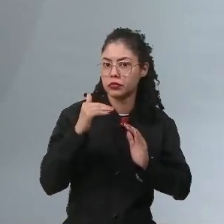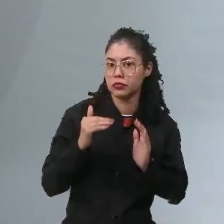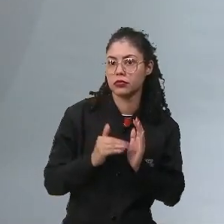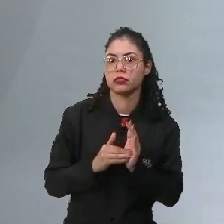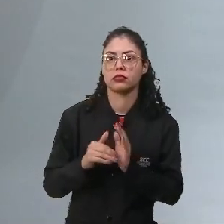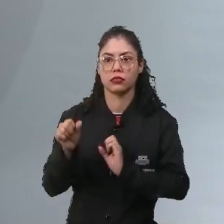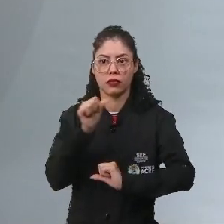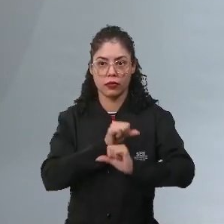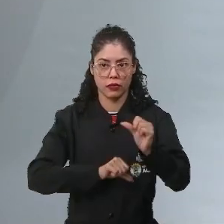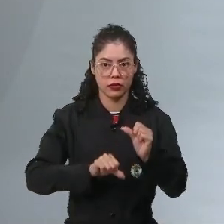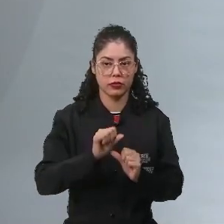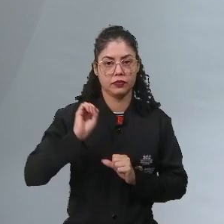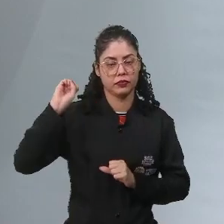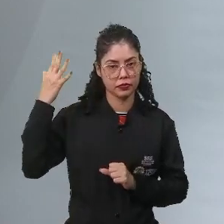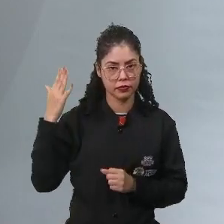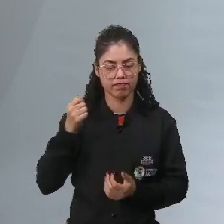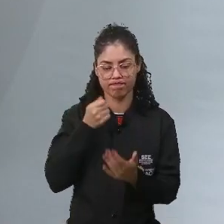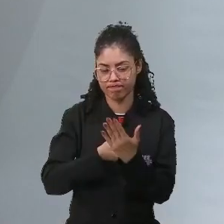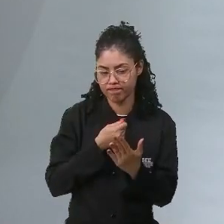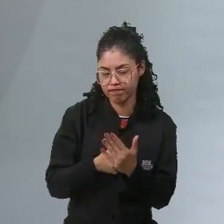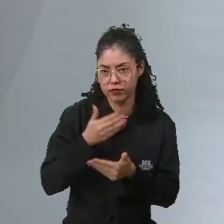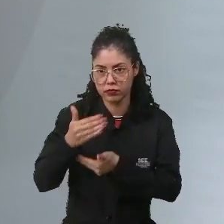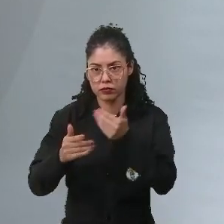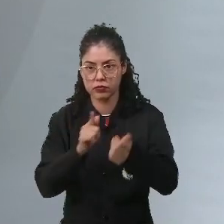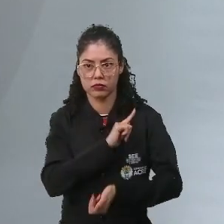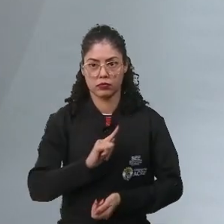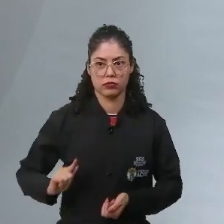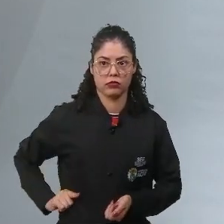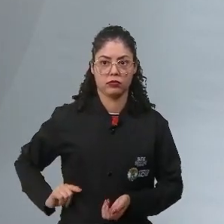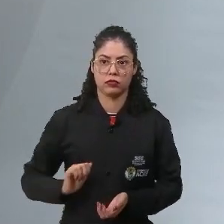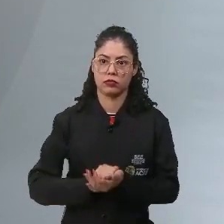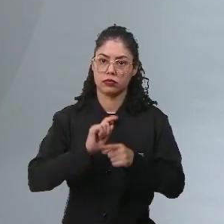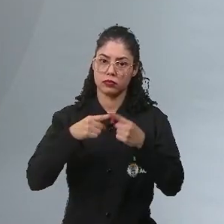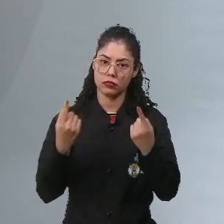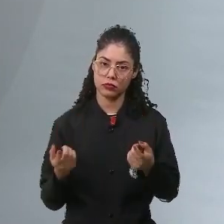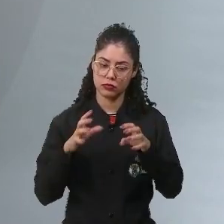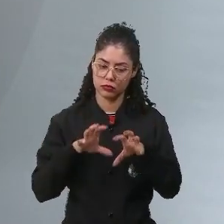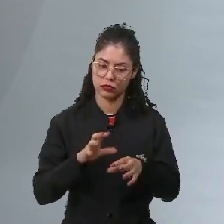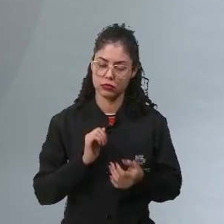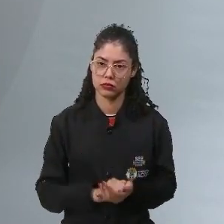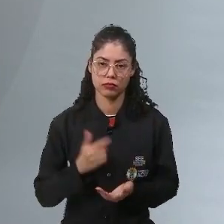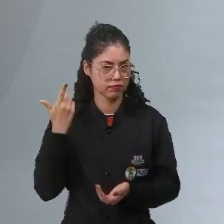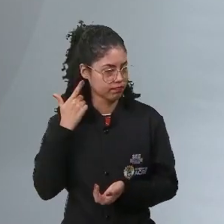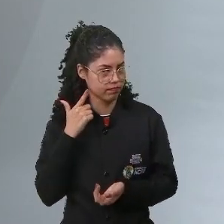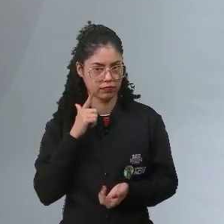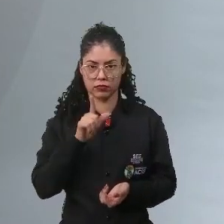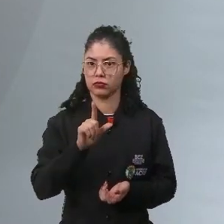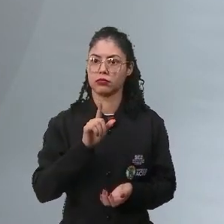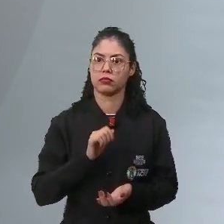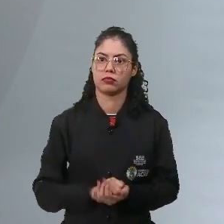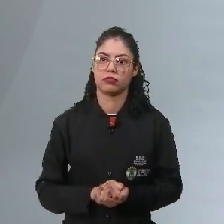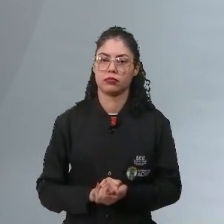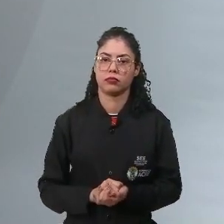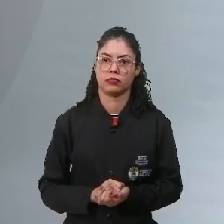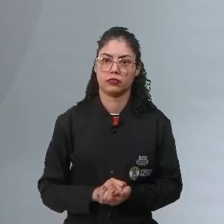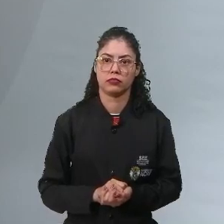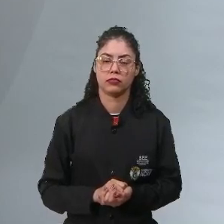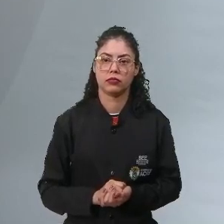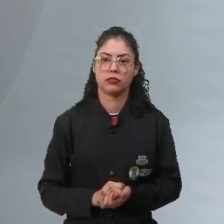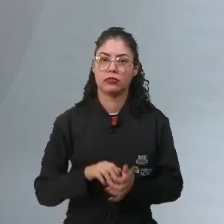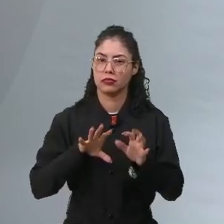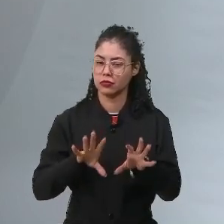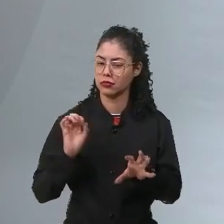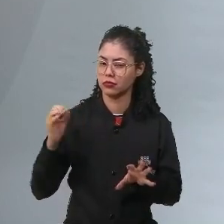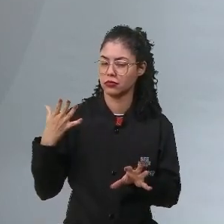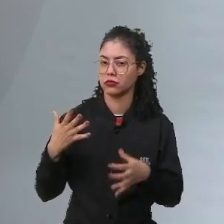transformação que aconteceu mais radical durante o governo jacobino. Porém, mesmo assim, eles não conseguem, de certa